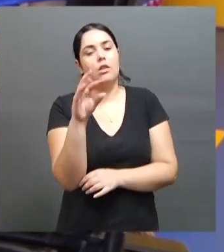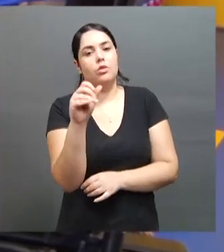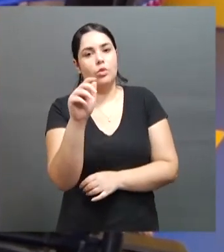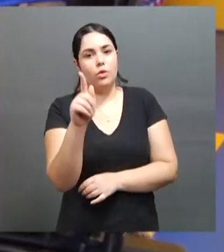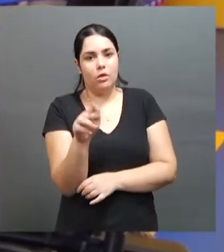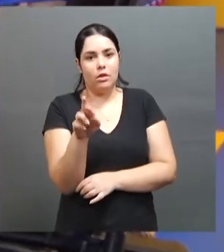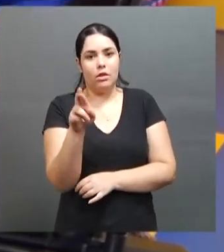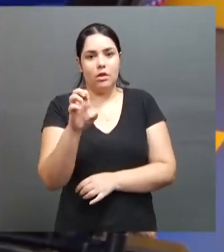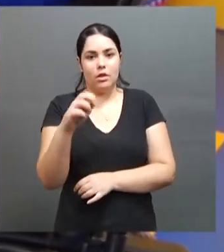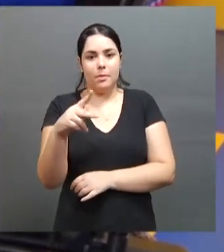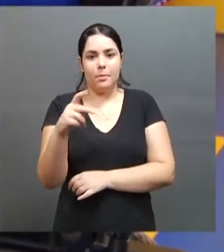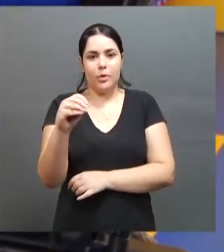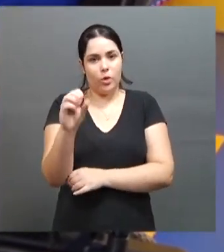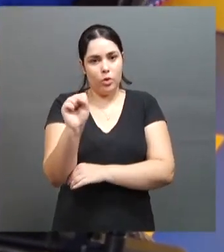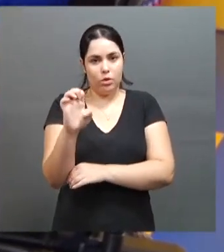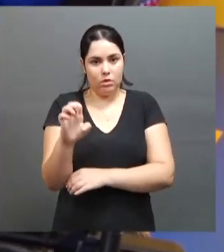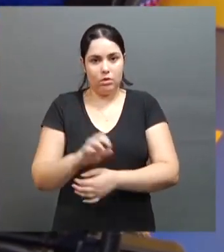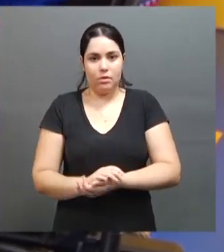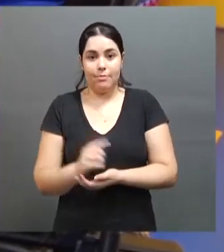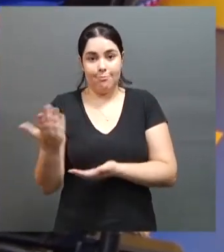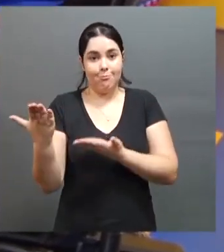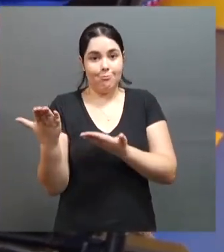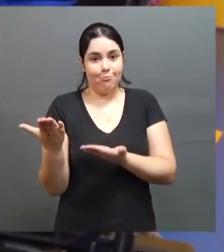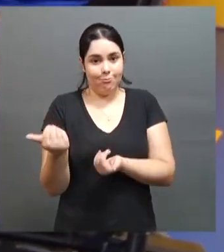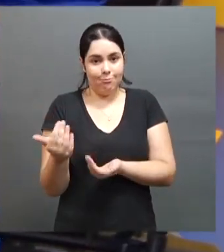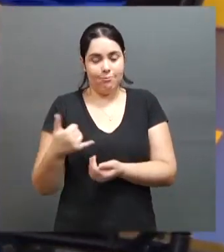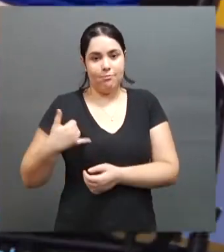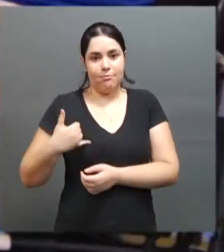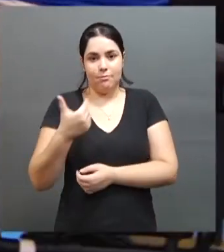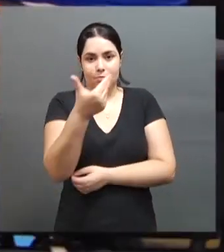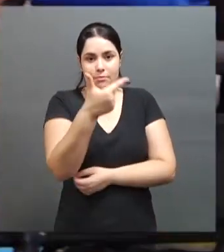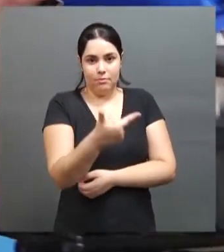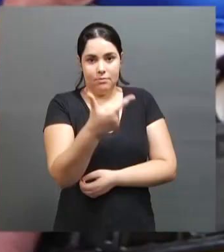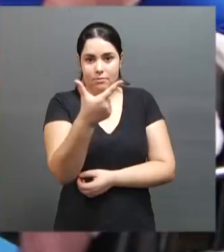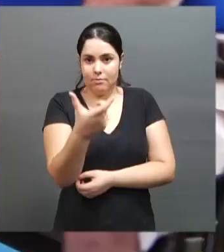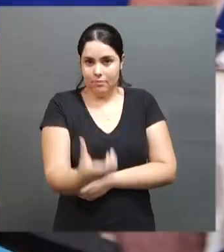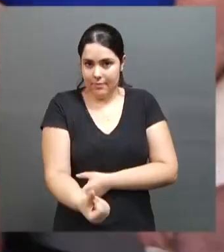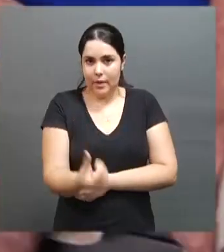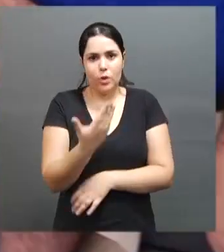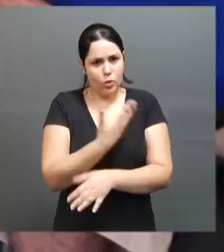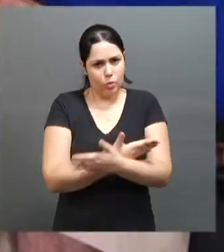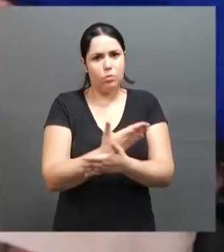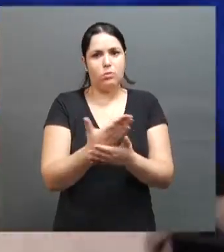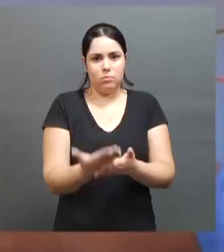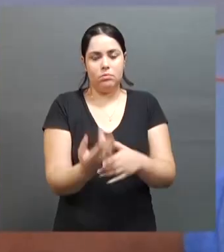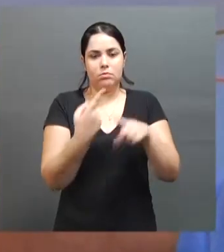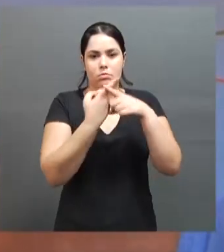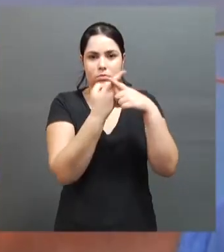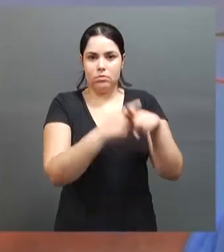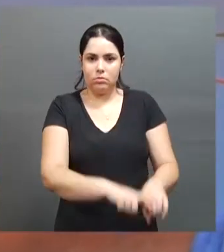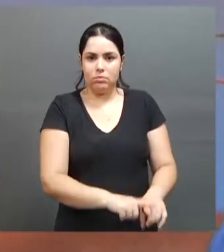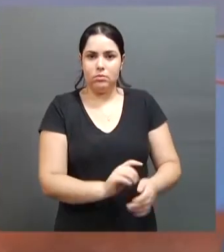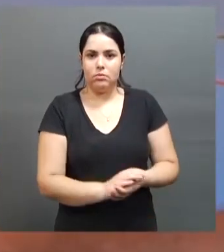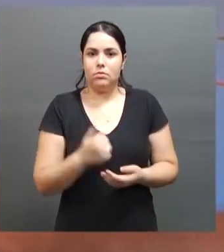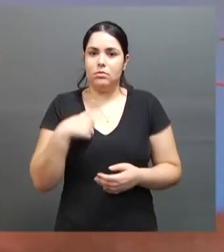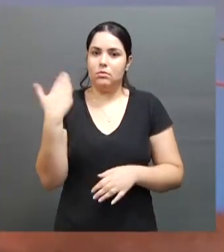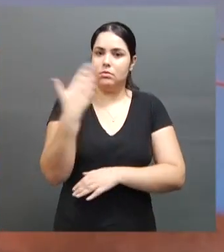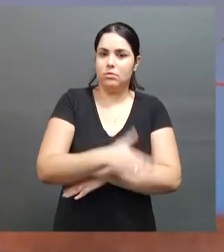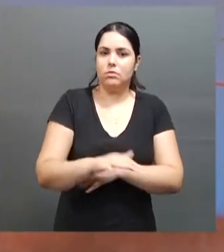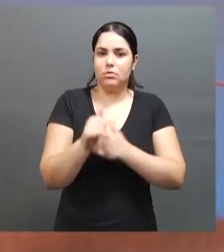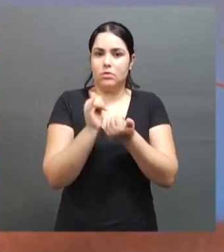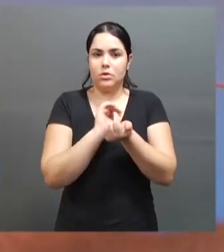múltipla congênita, o jovem de 26 anos não se conteve e começou a competir. O interesse para o esporte começou